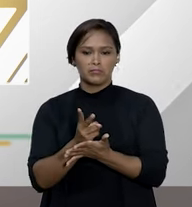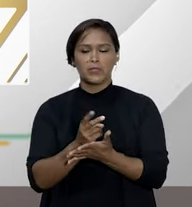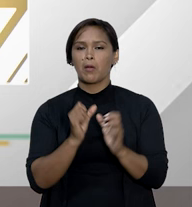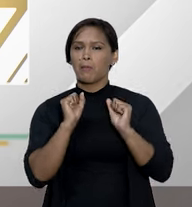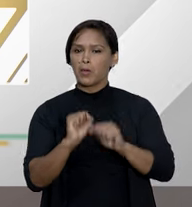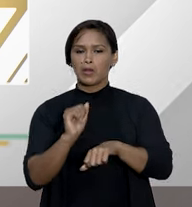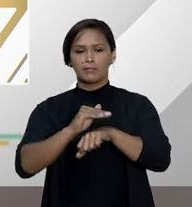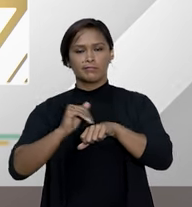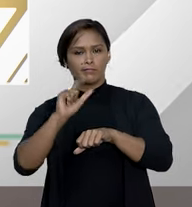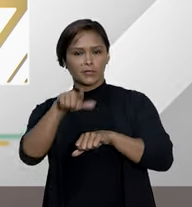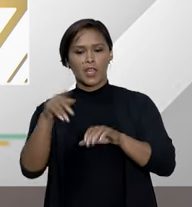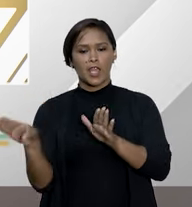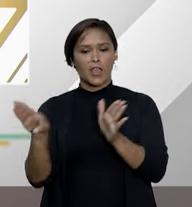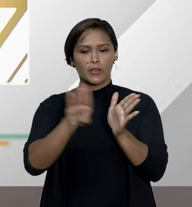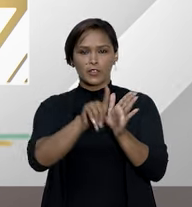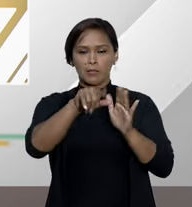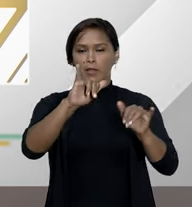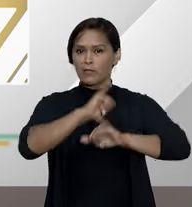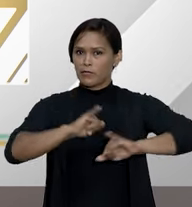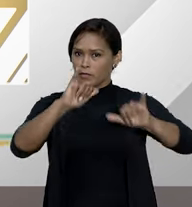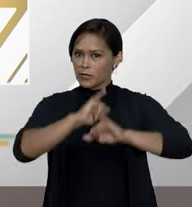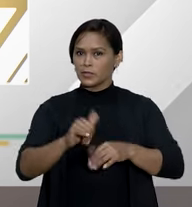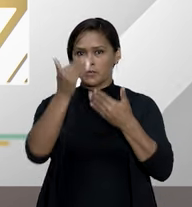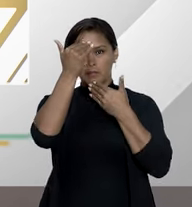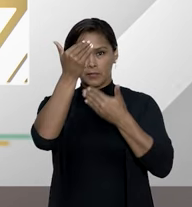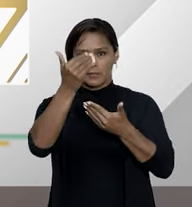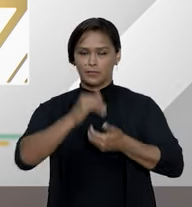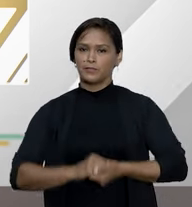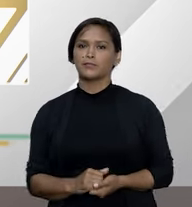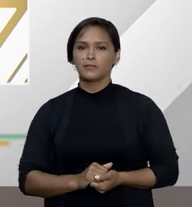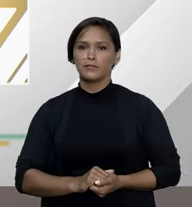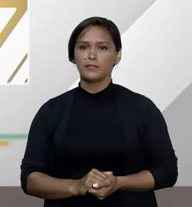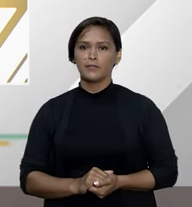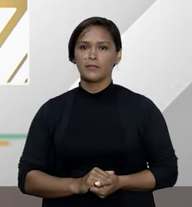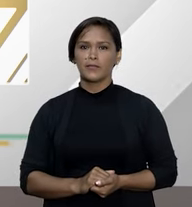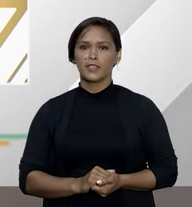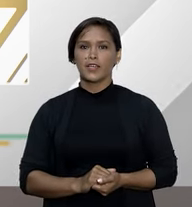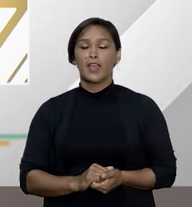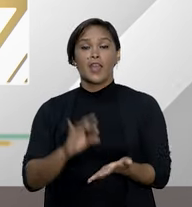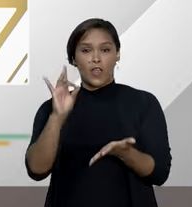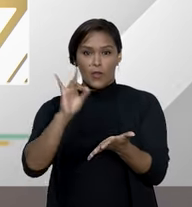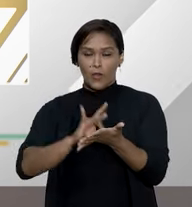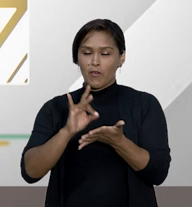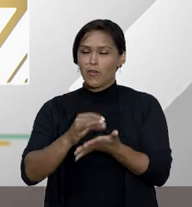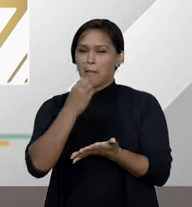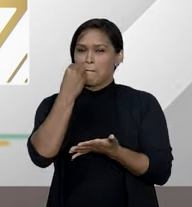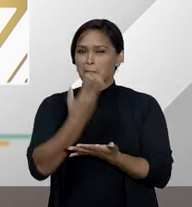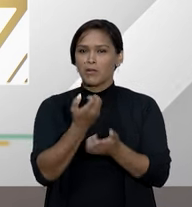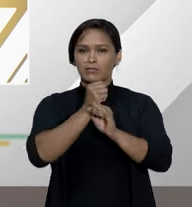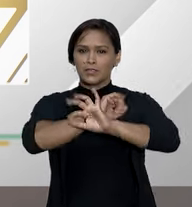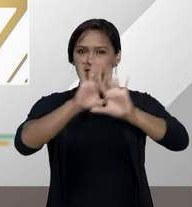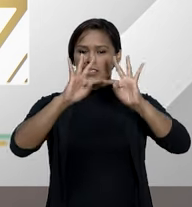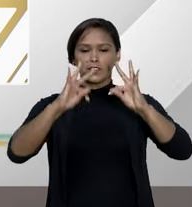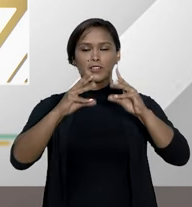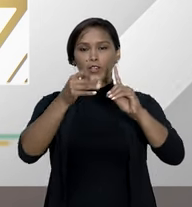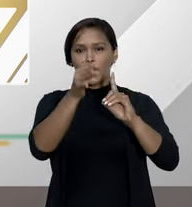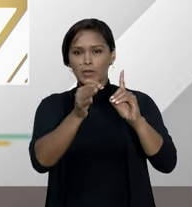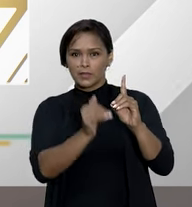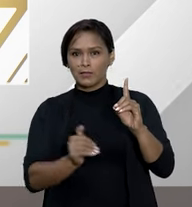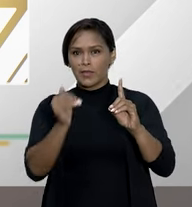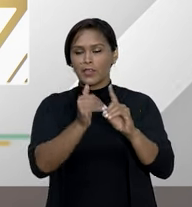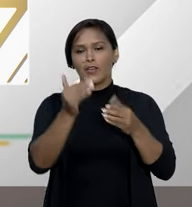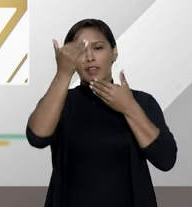disposição para qualquer informação muito obrigado Com certeza foi muito esclarecedor desembargador